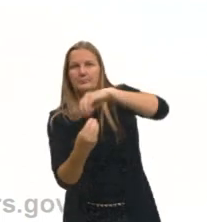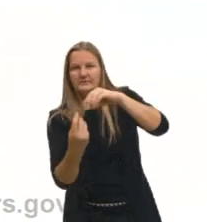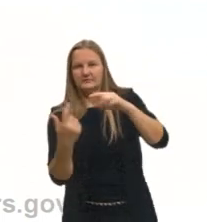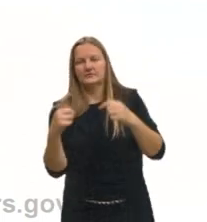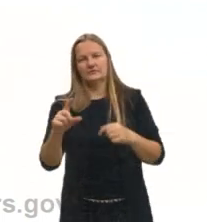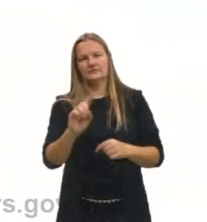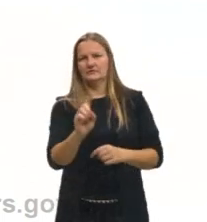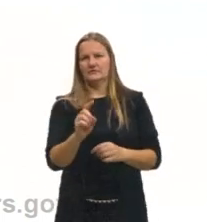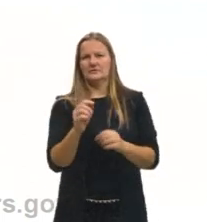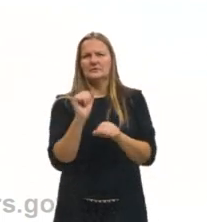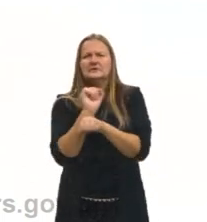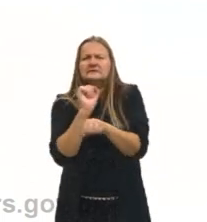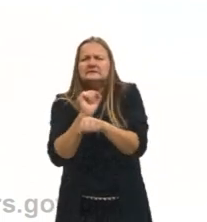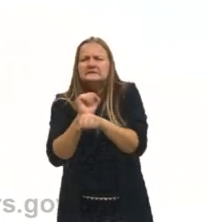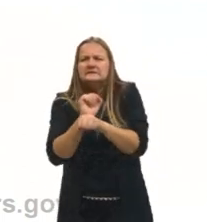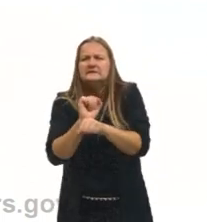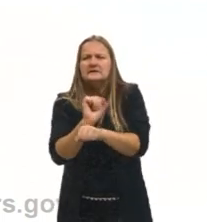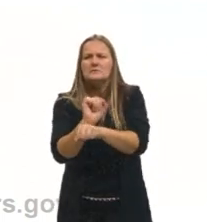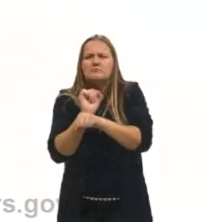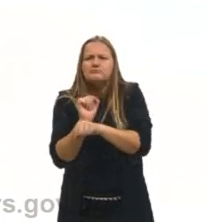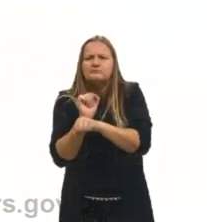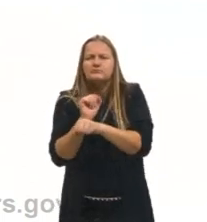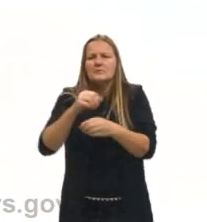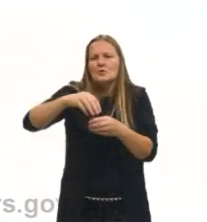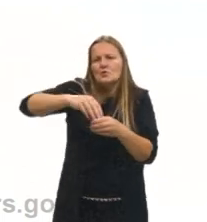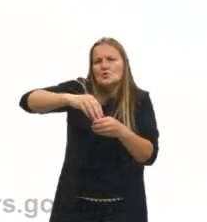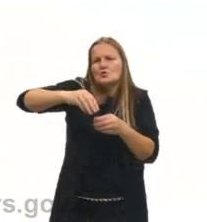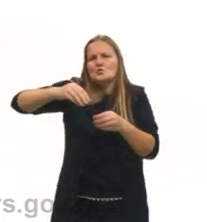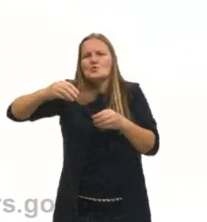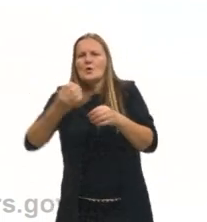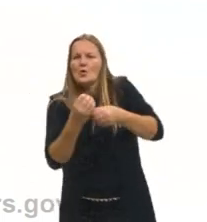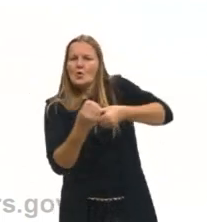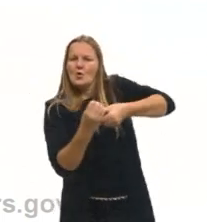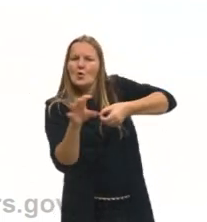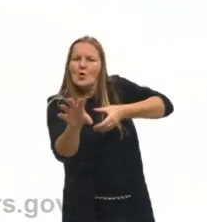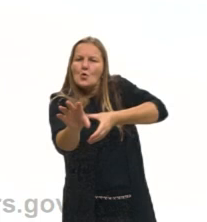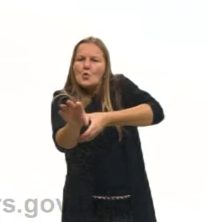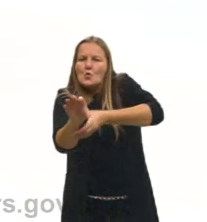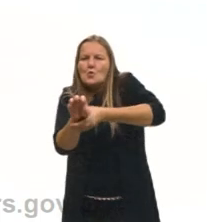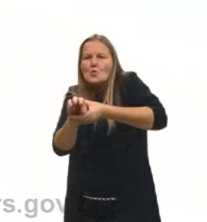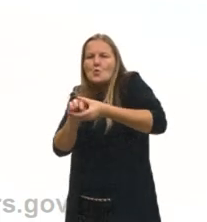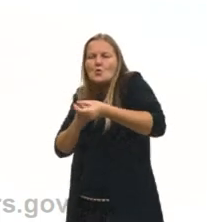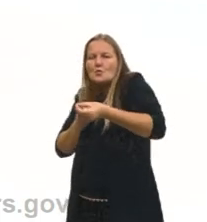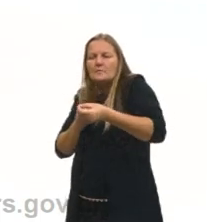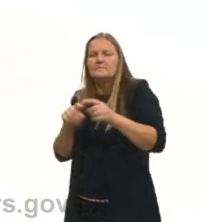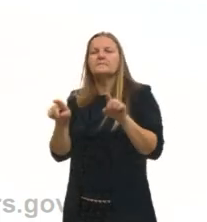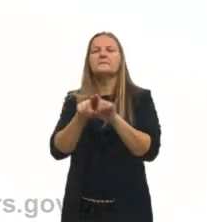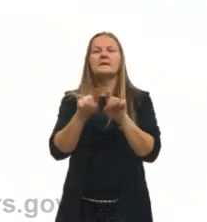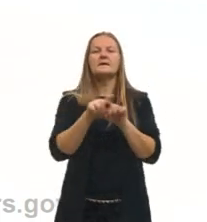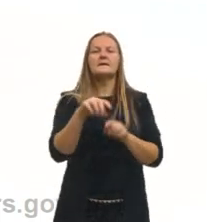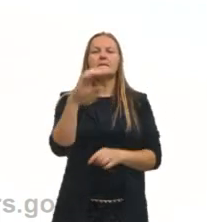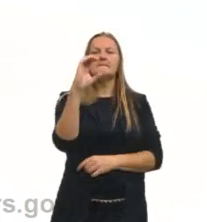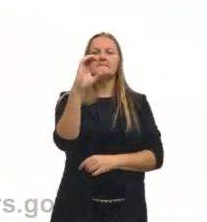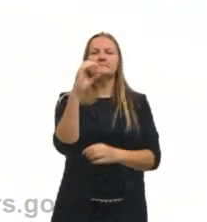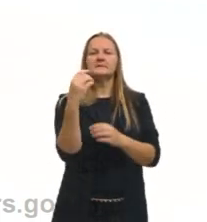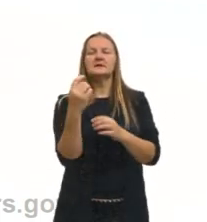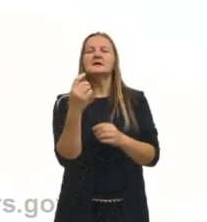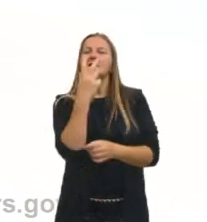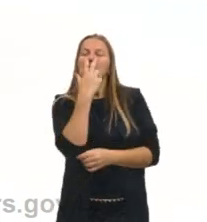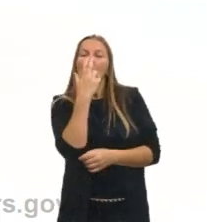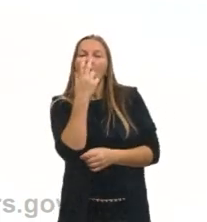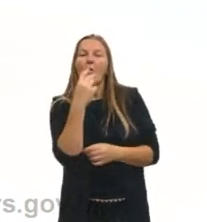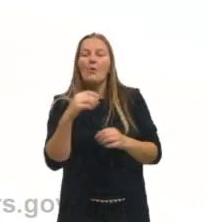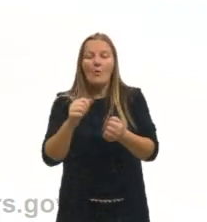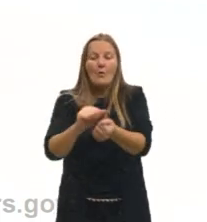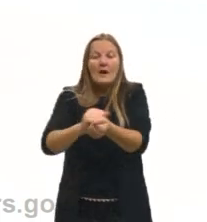novamente essa mistura heterogênea. E a centrifugação é aquela mesma centrífuga que a gente tem em casa de roupa, tá?